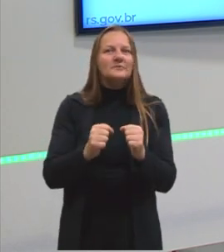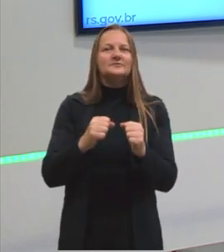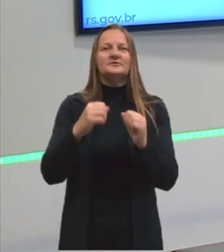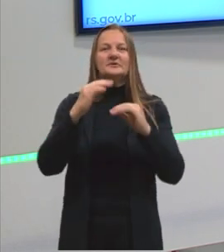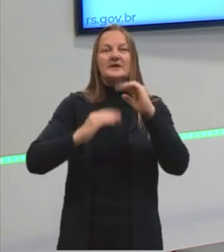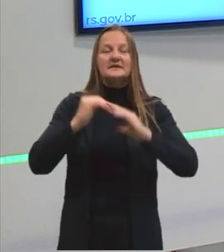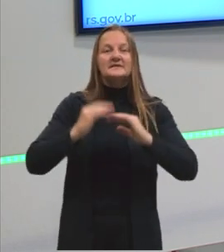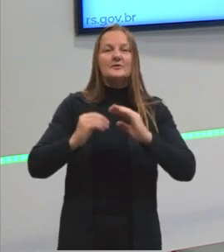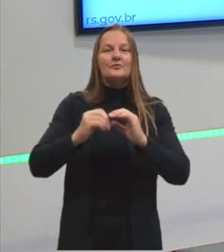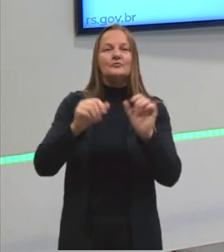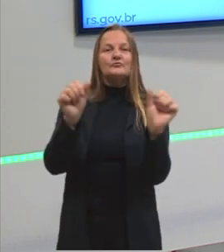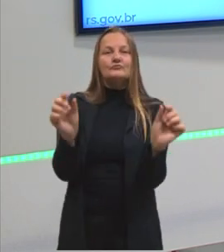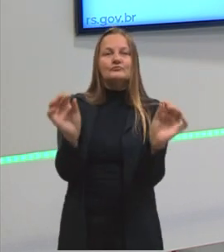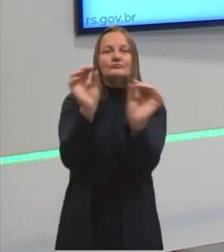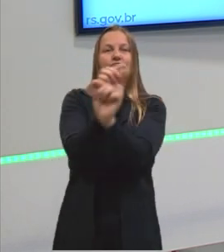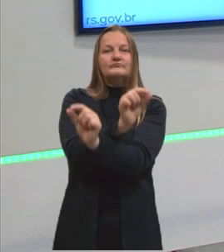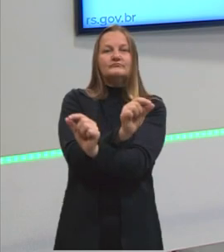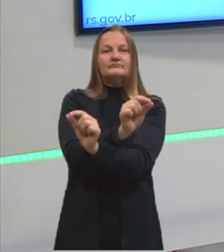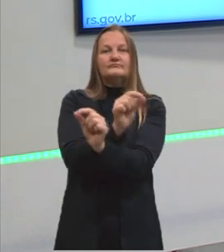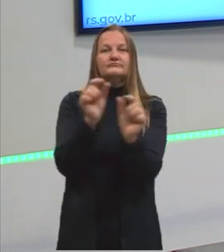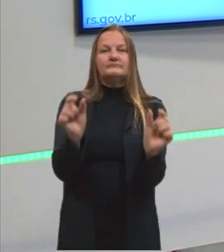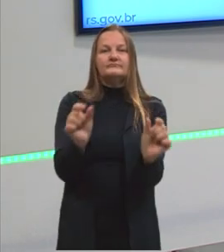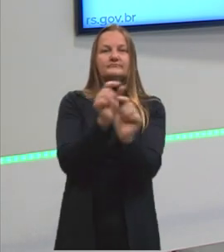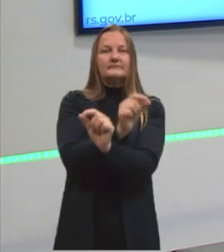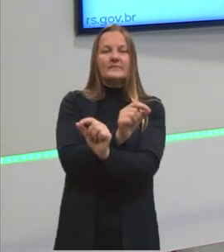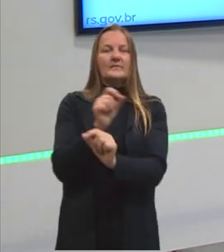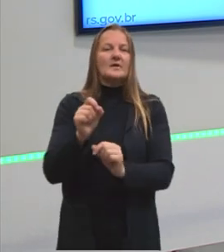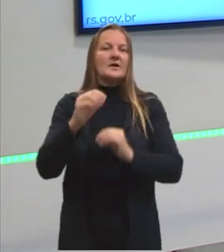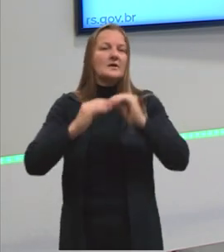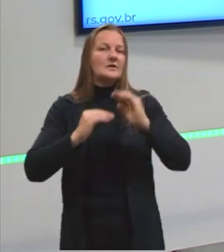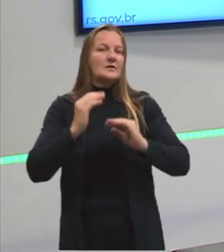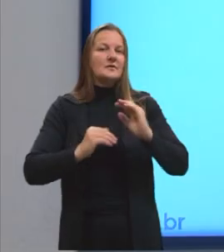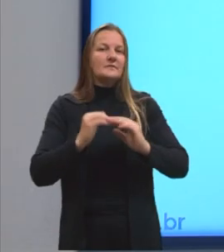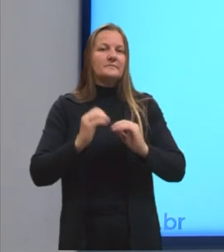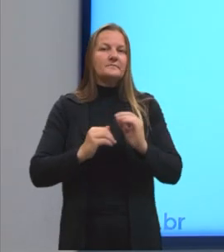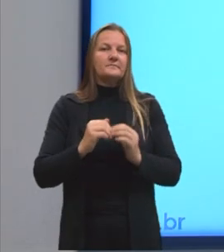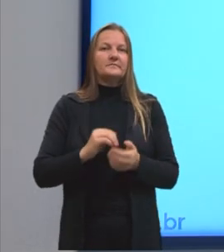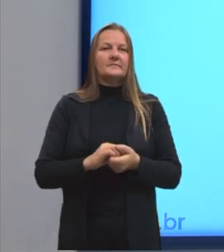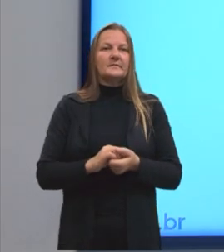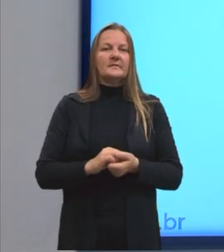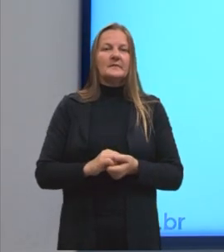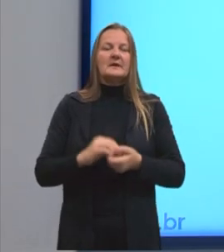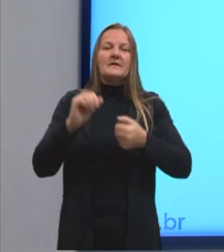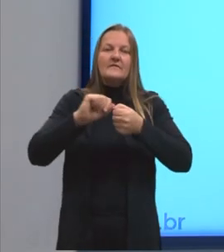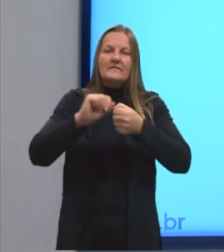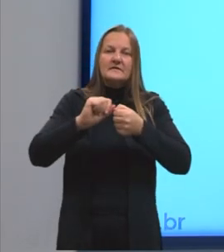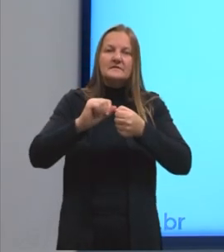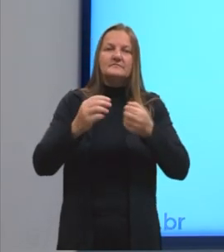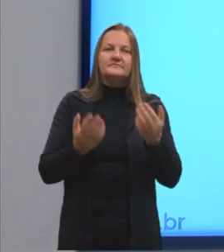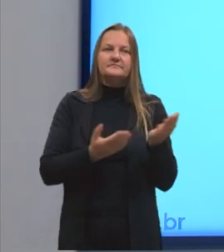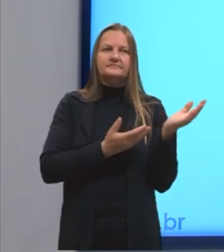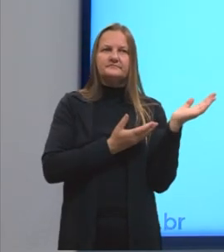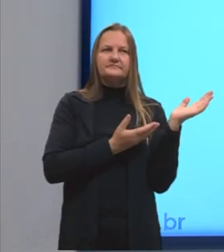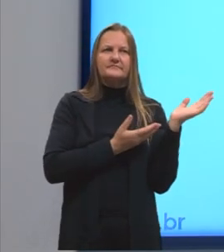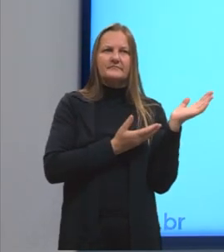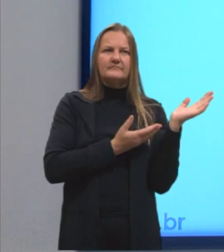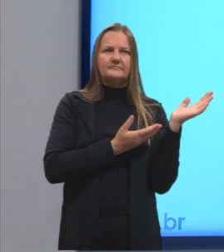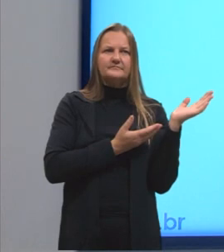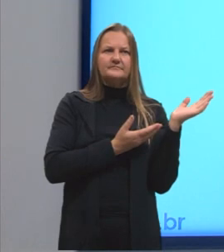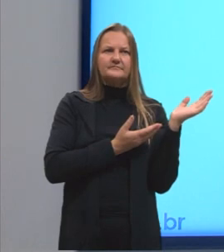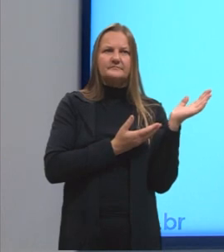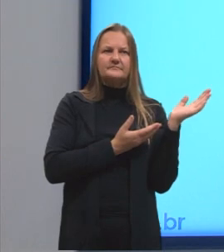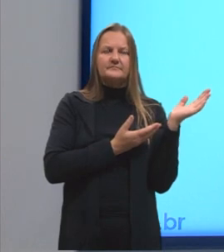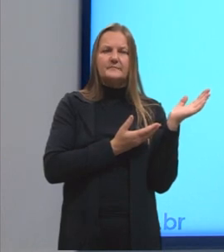ação, a gente precisa que alguém haja para que essa ação aconteça. Então,